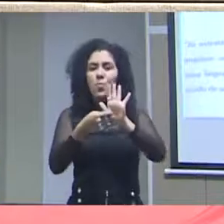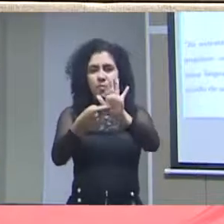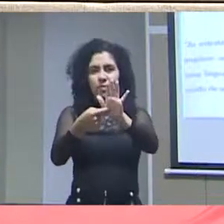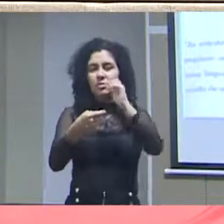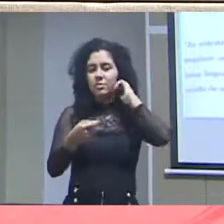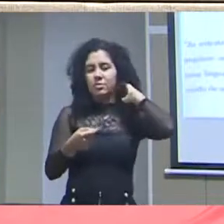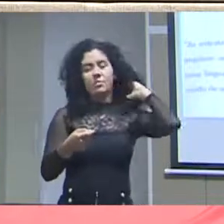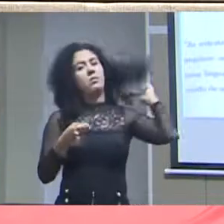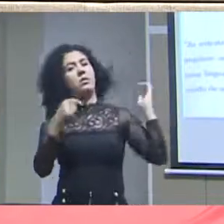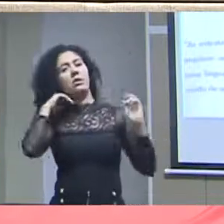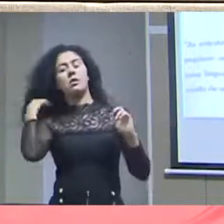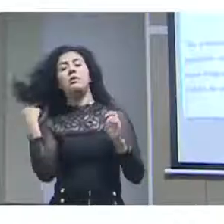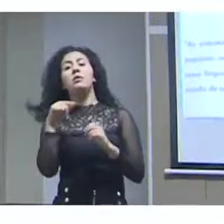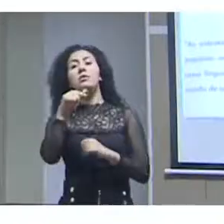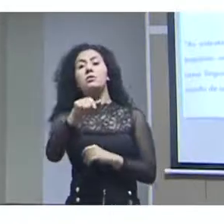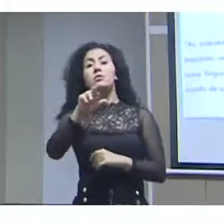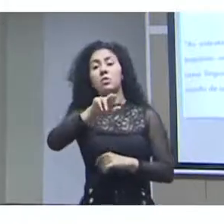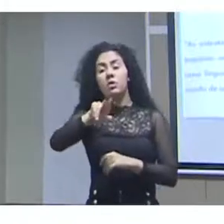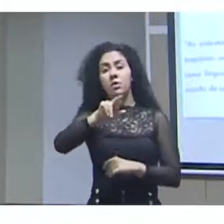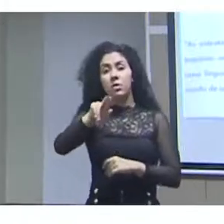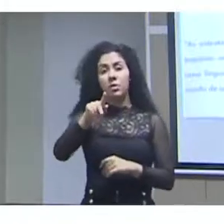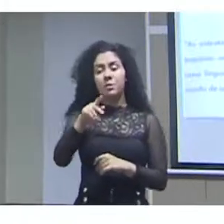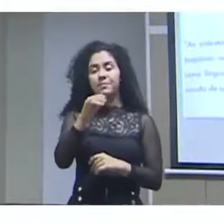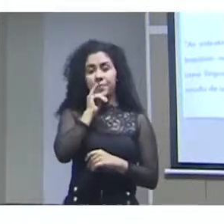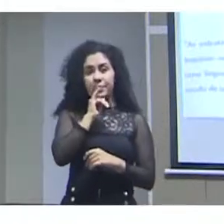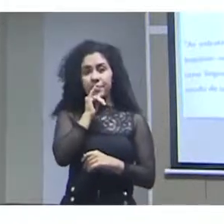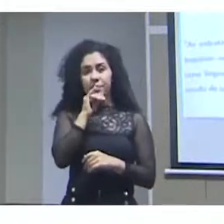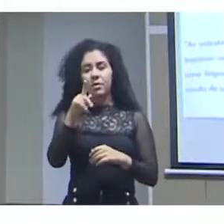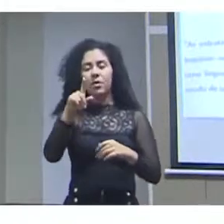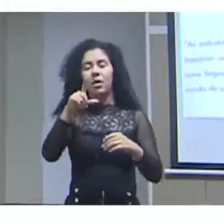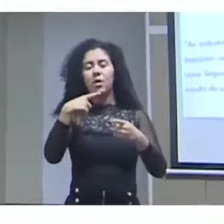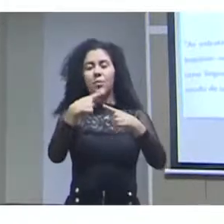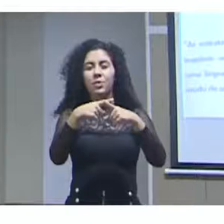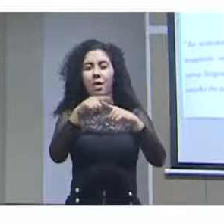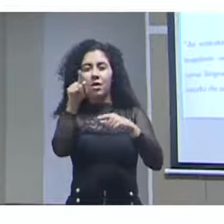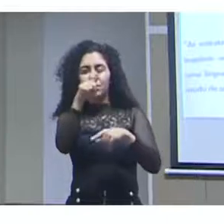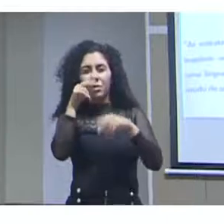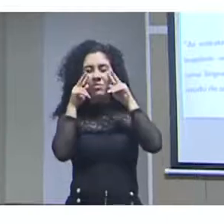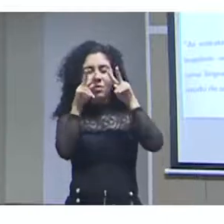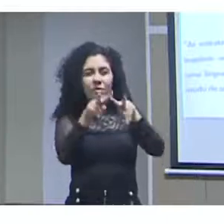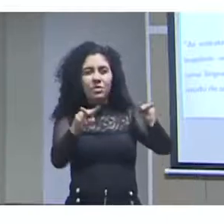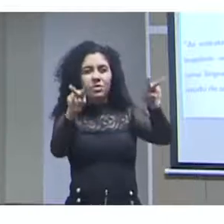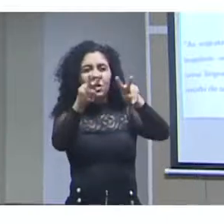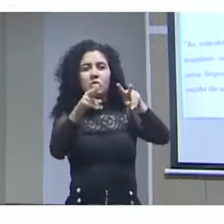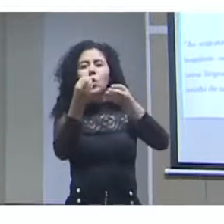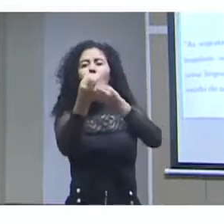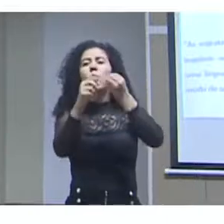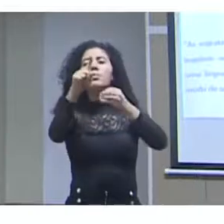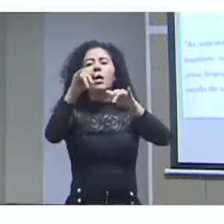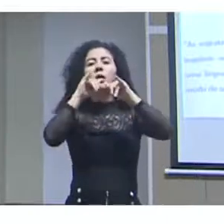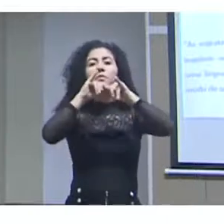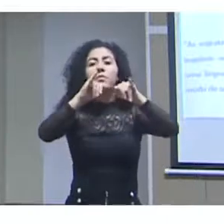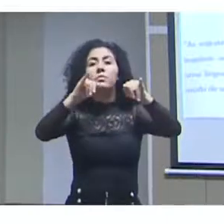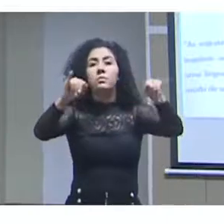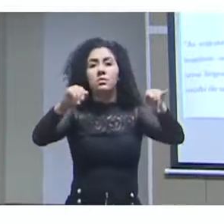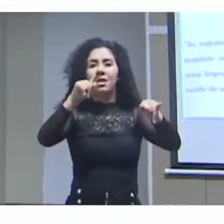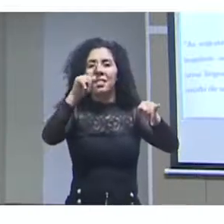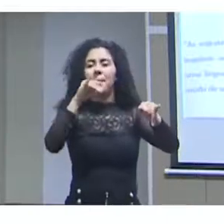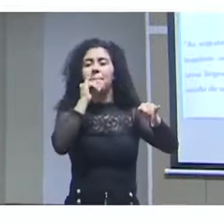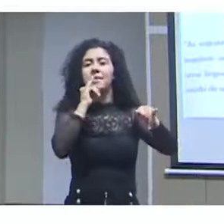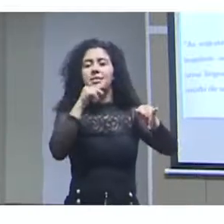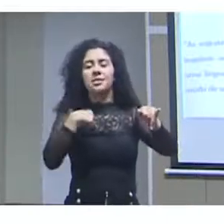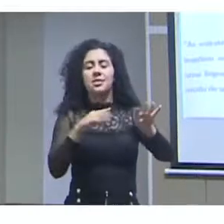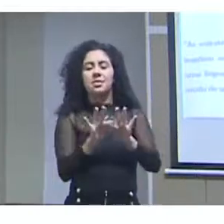para a ideia de visualização de informação. Por quê? Porque a visualização de informação entra um pouquinho naquele contexto de coisa dada,